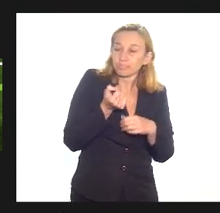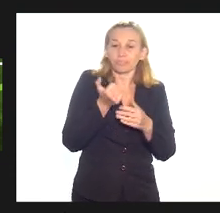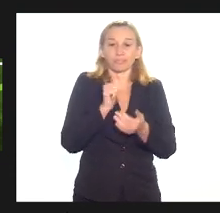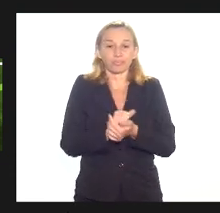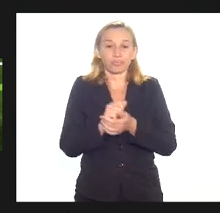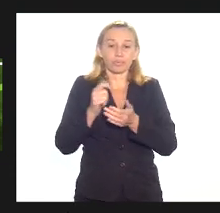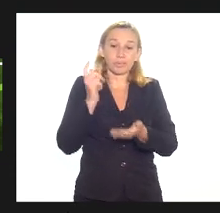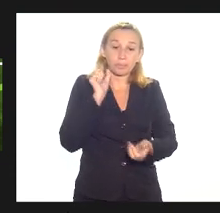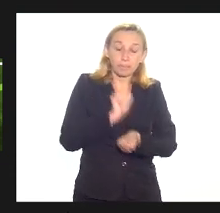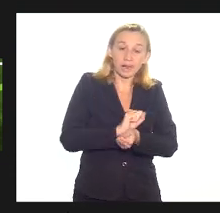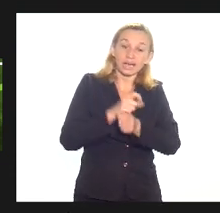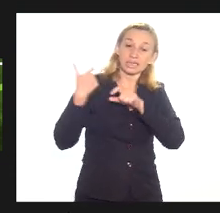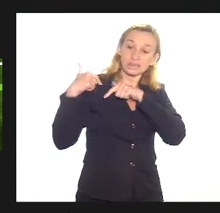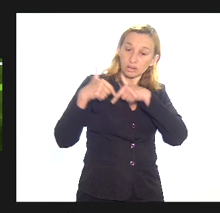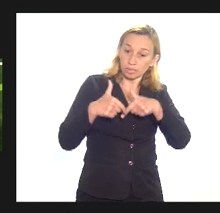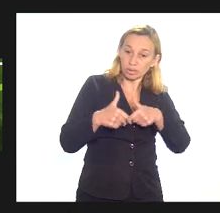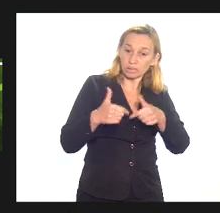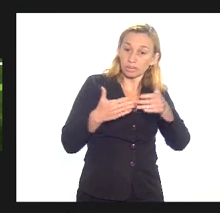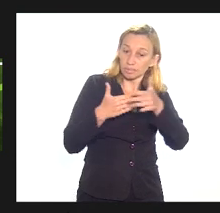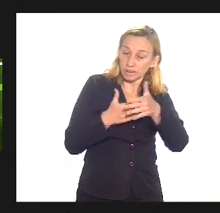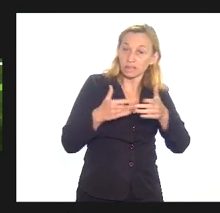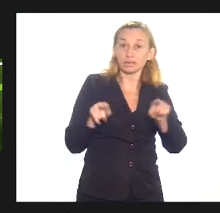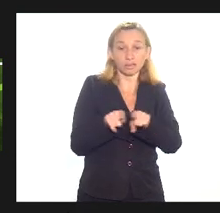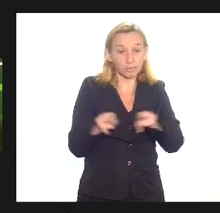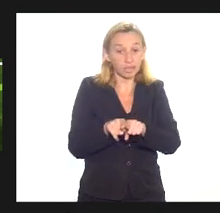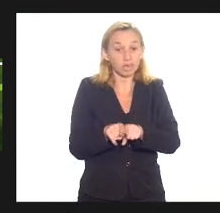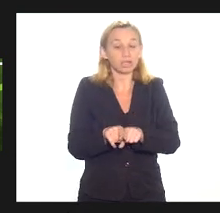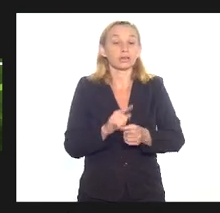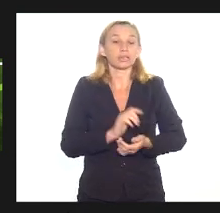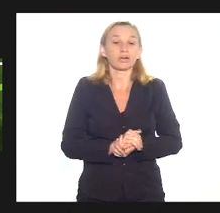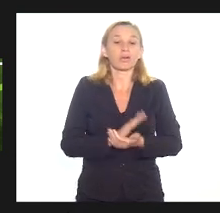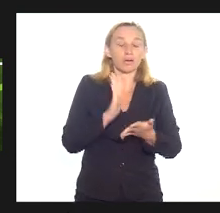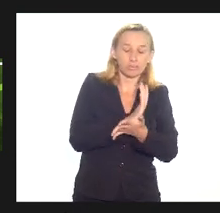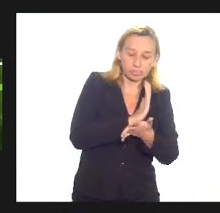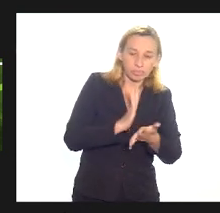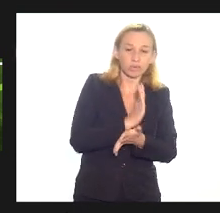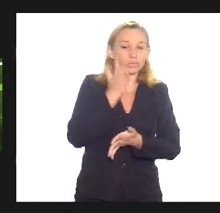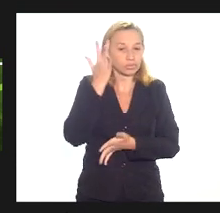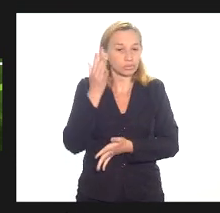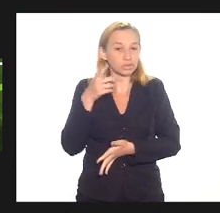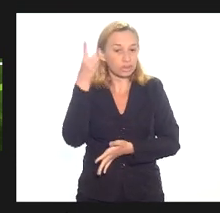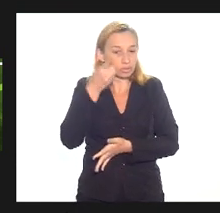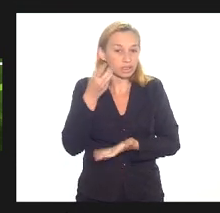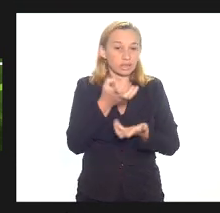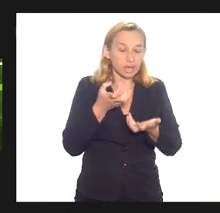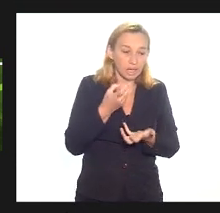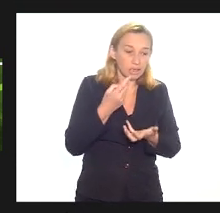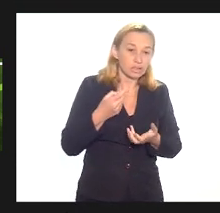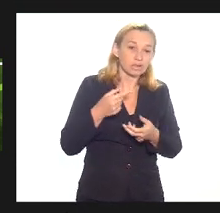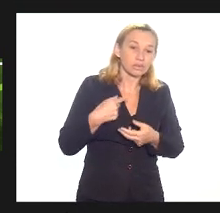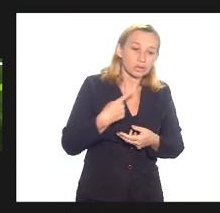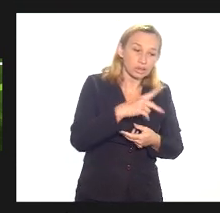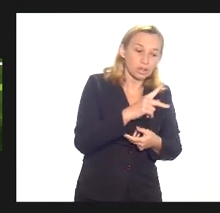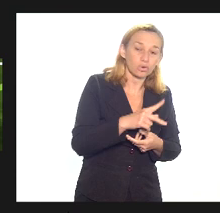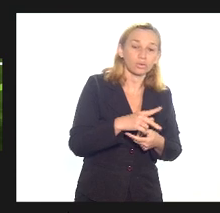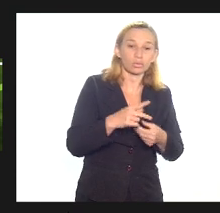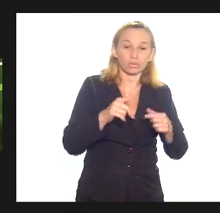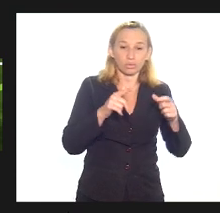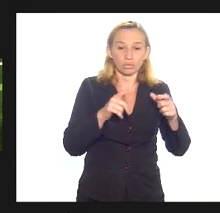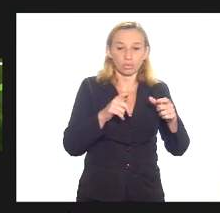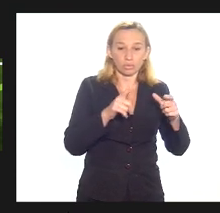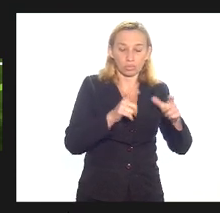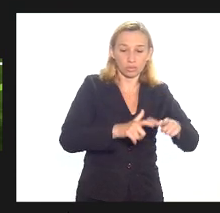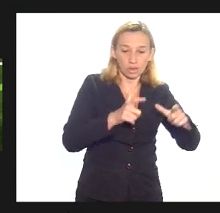conservador e até de ser barrista também eu sei que vários deputados querem levar para a sua região aquela solução mas a gente precisa